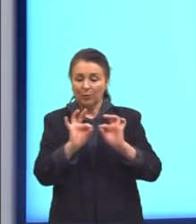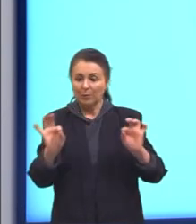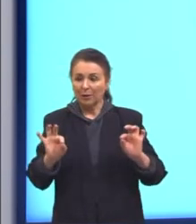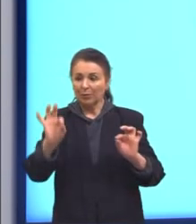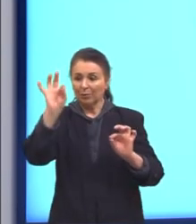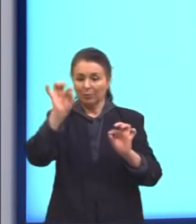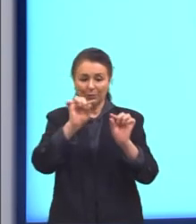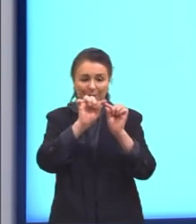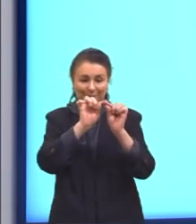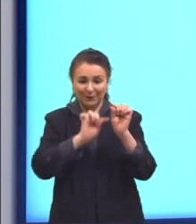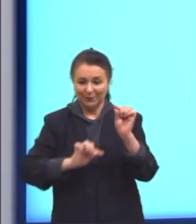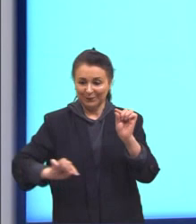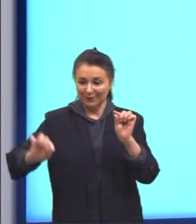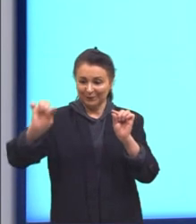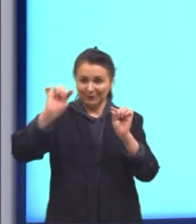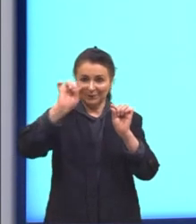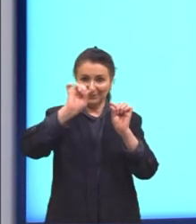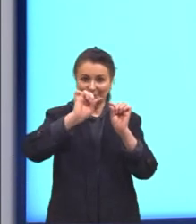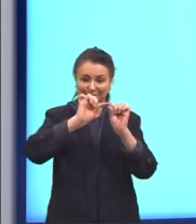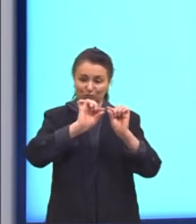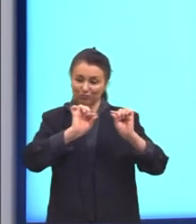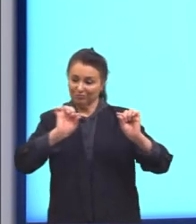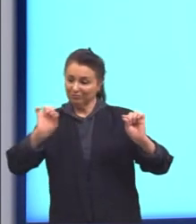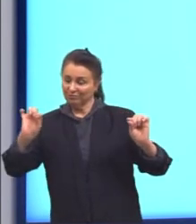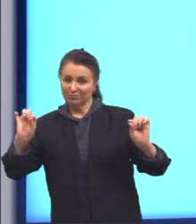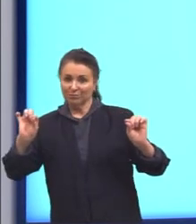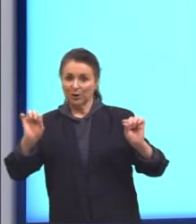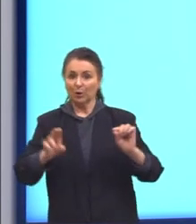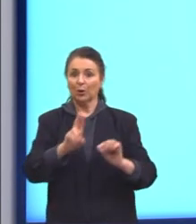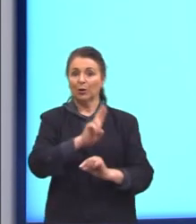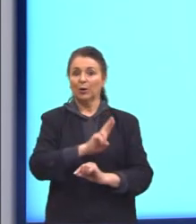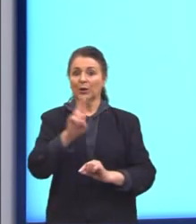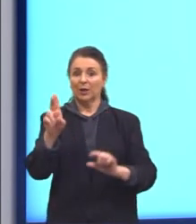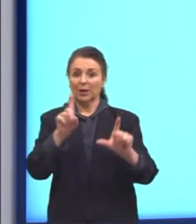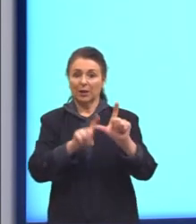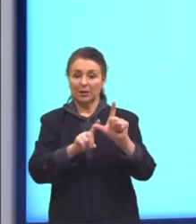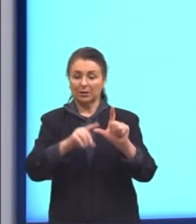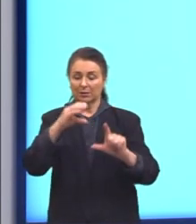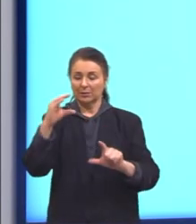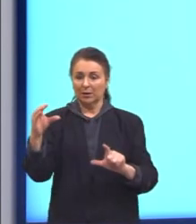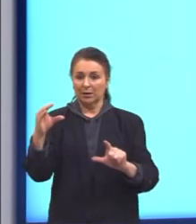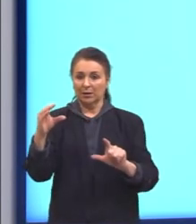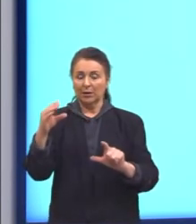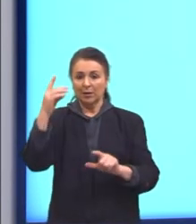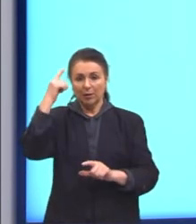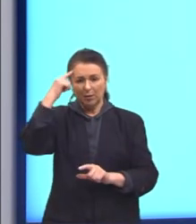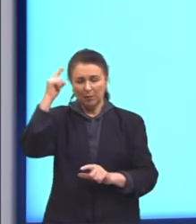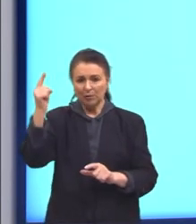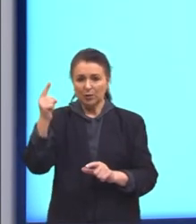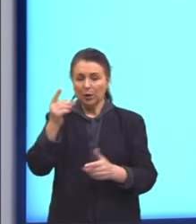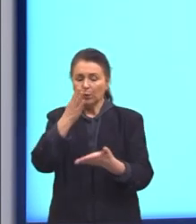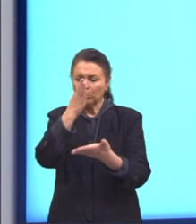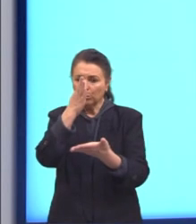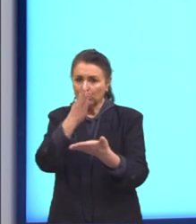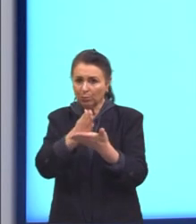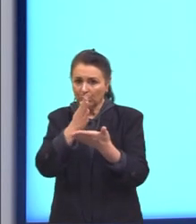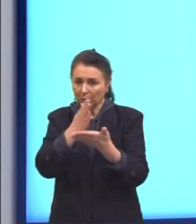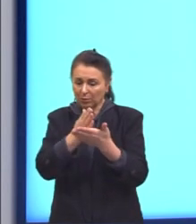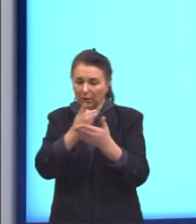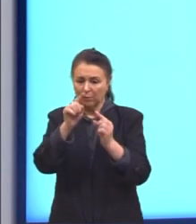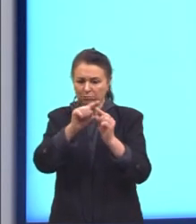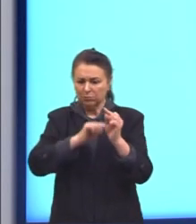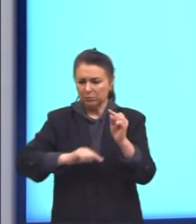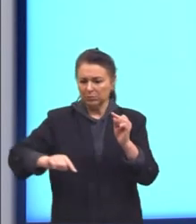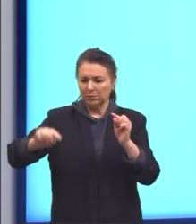nós vamos representar, então, por C. Imagine realizar um corte em um ponto qualquer da circunferência